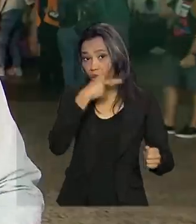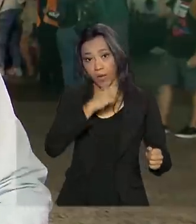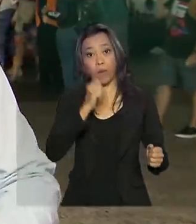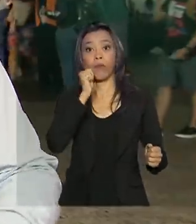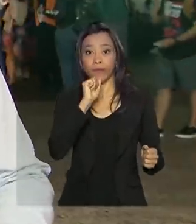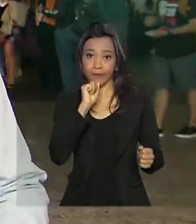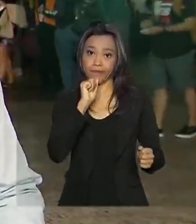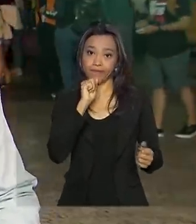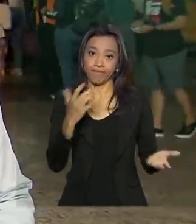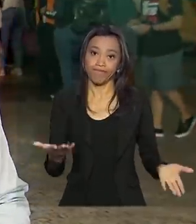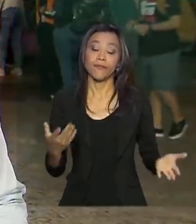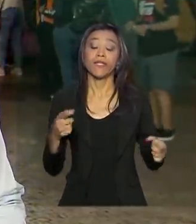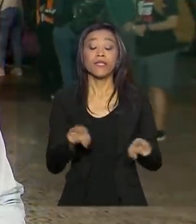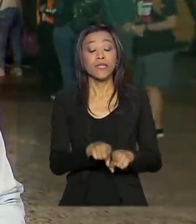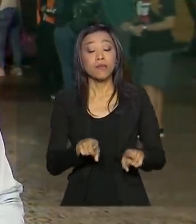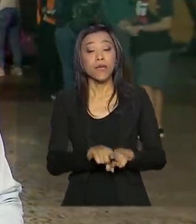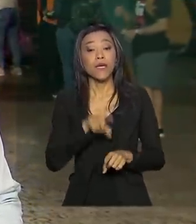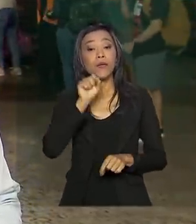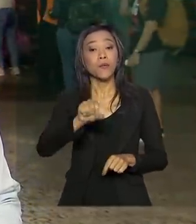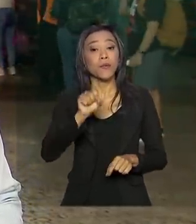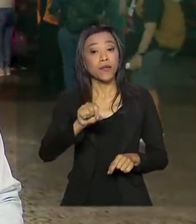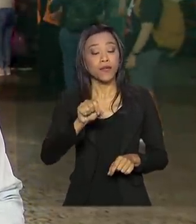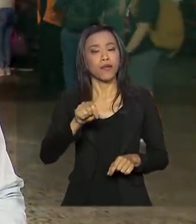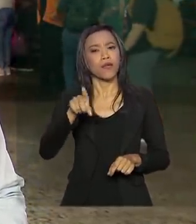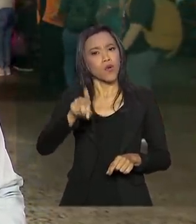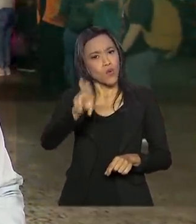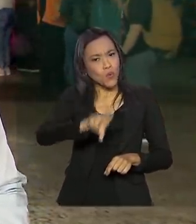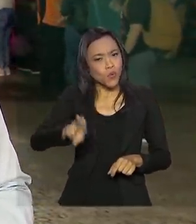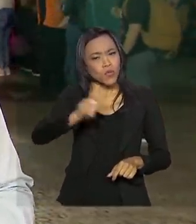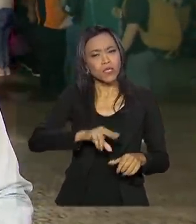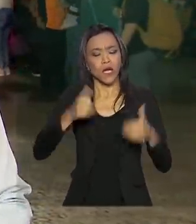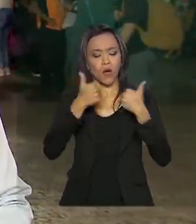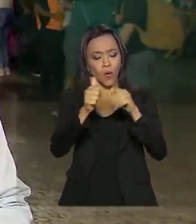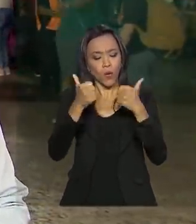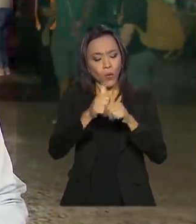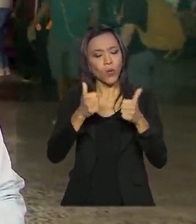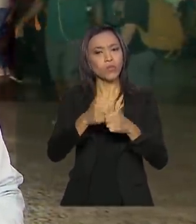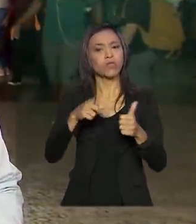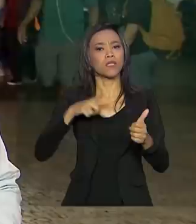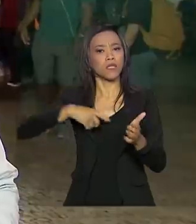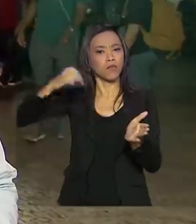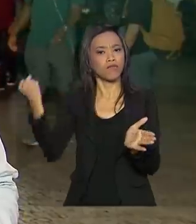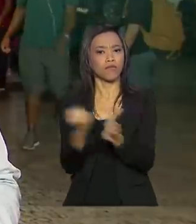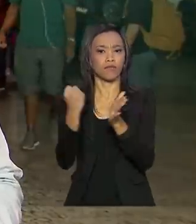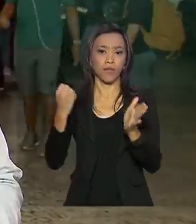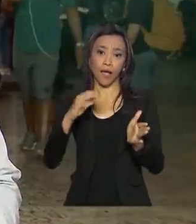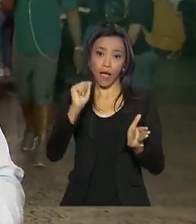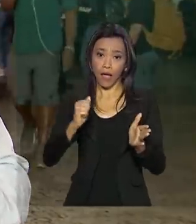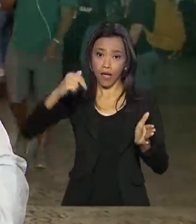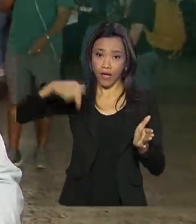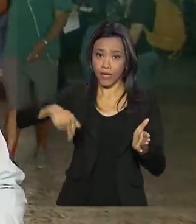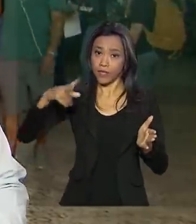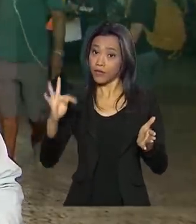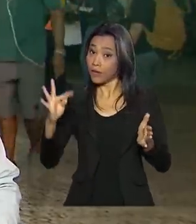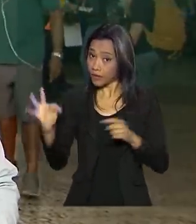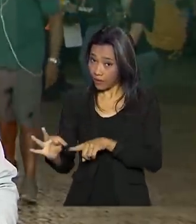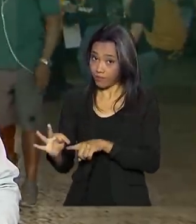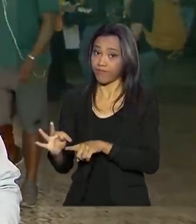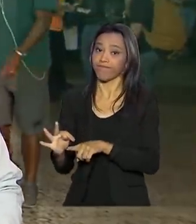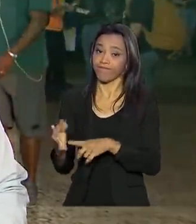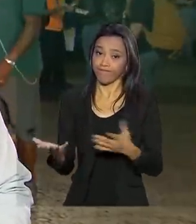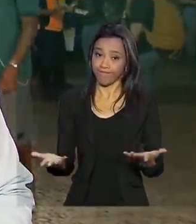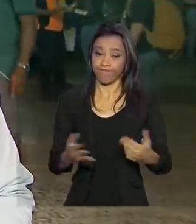E também que se dê preferência ao transporte regulamentado pela ANTT, Agência Nacional de Transportes Terrestres.